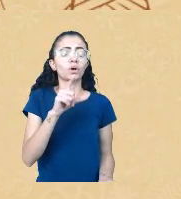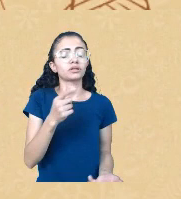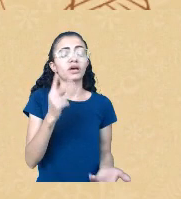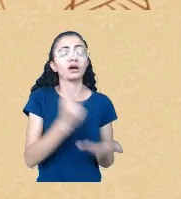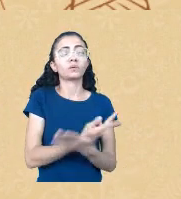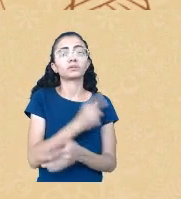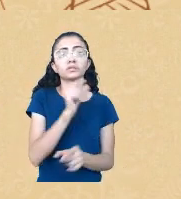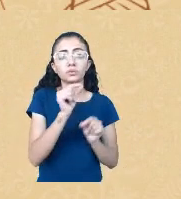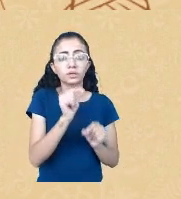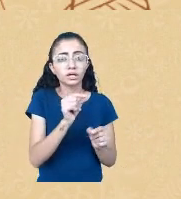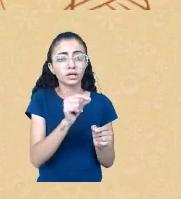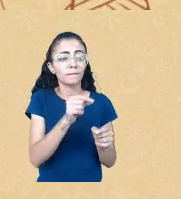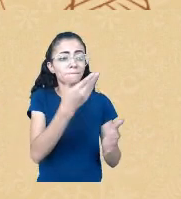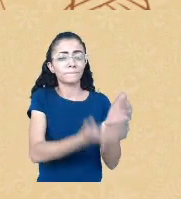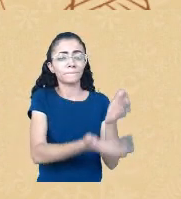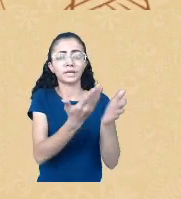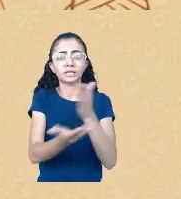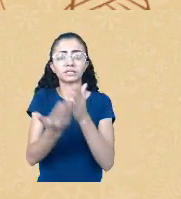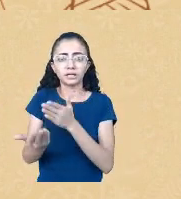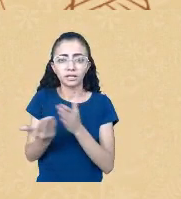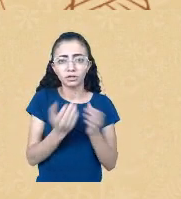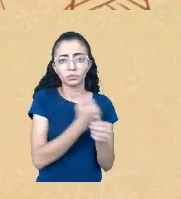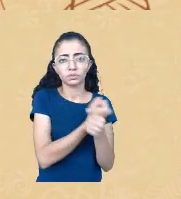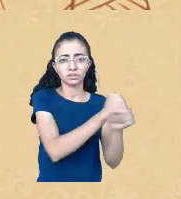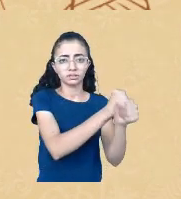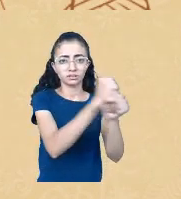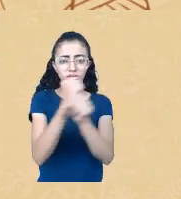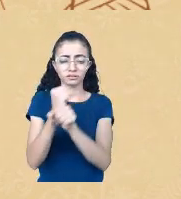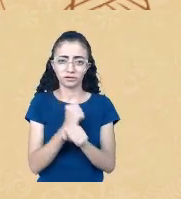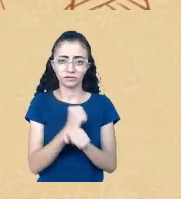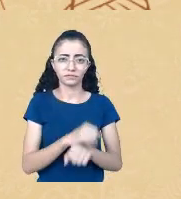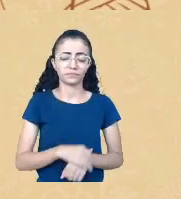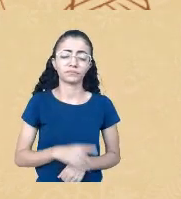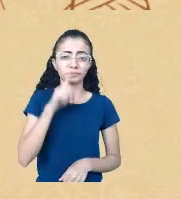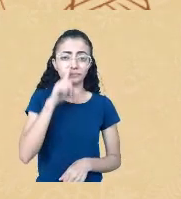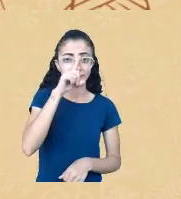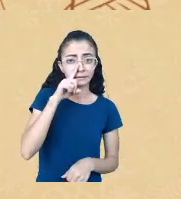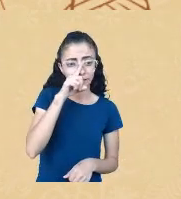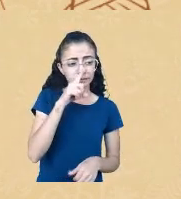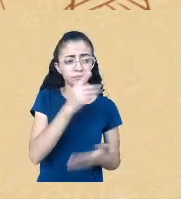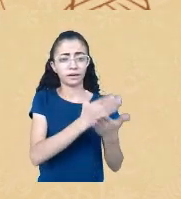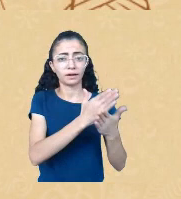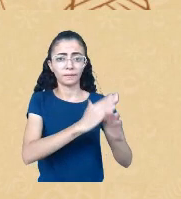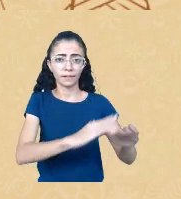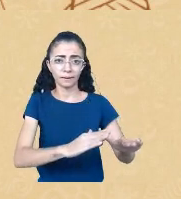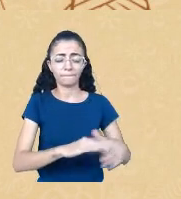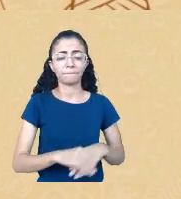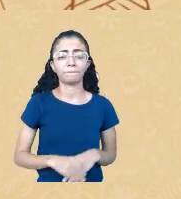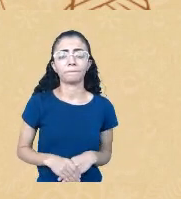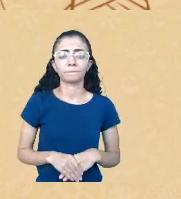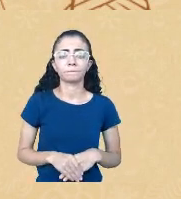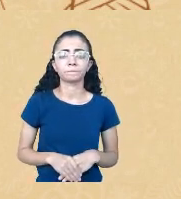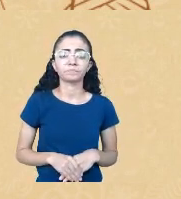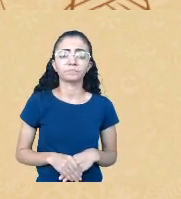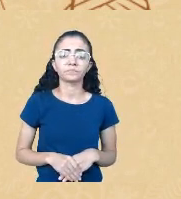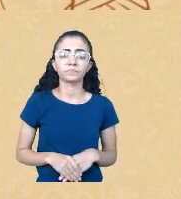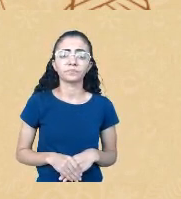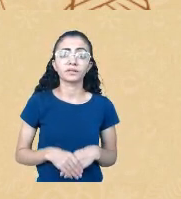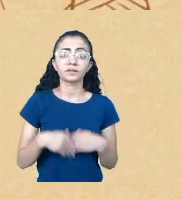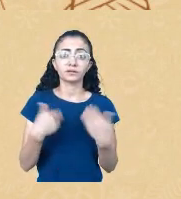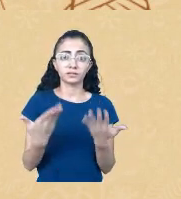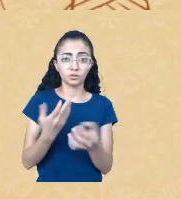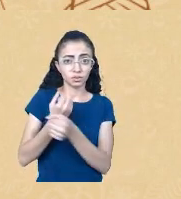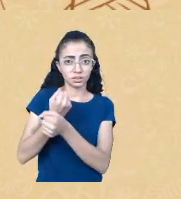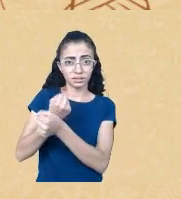vez tornadas ilegais a invasão e ocupação da zona rural, tanto ex-escravos quanto